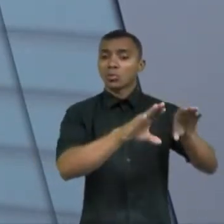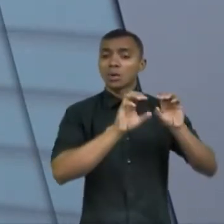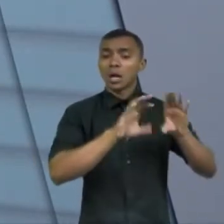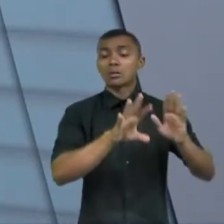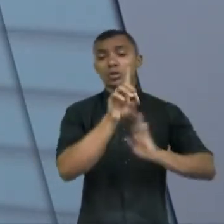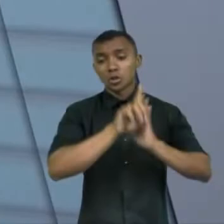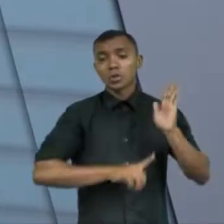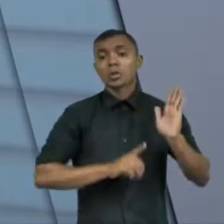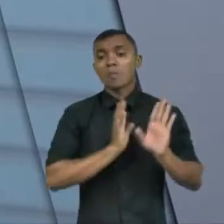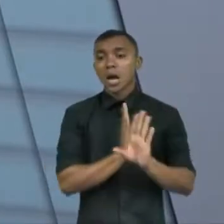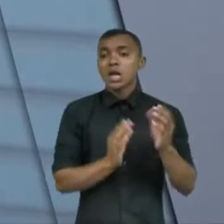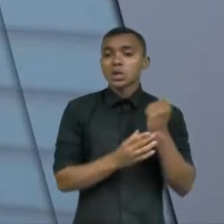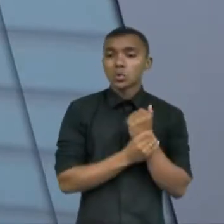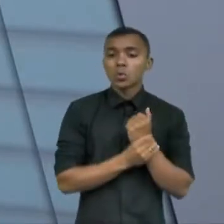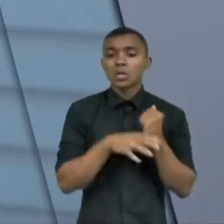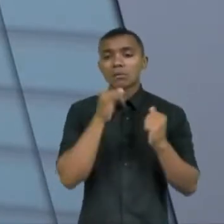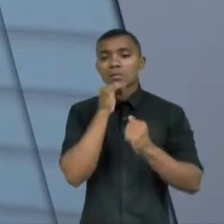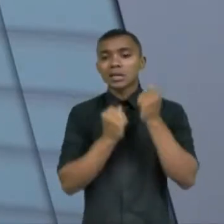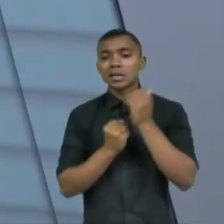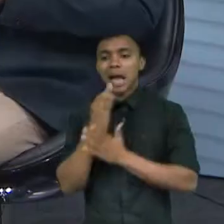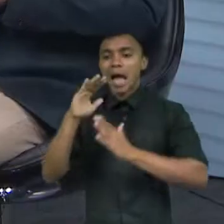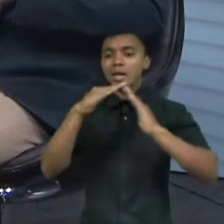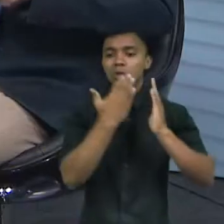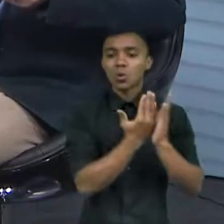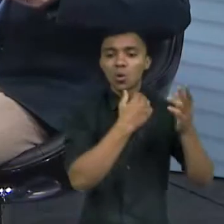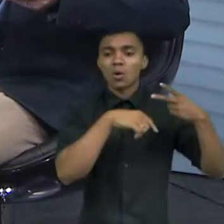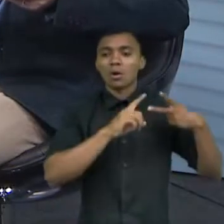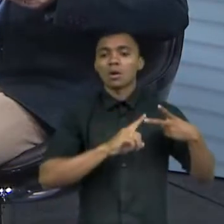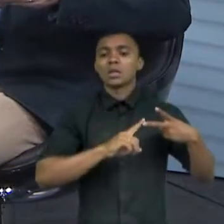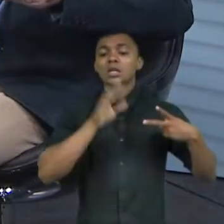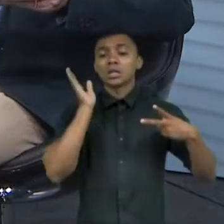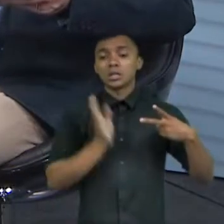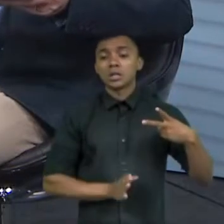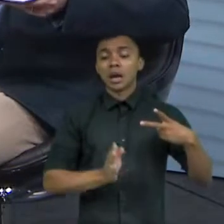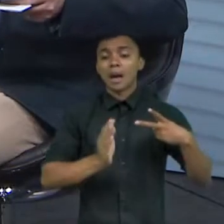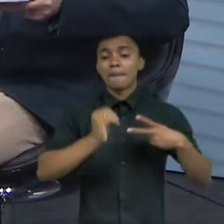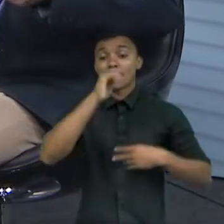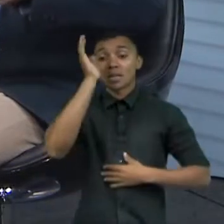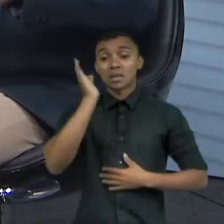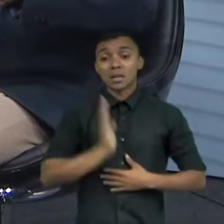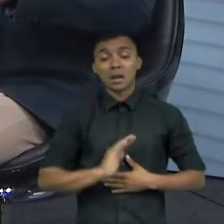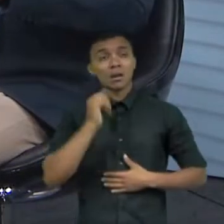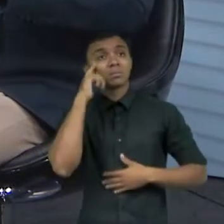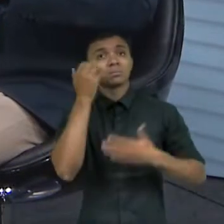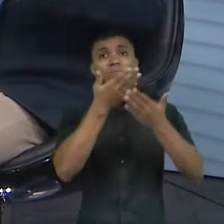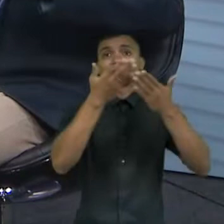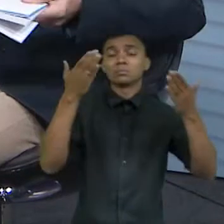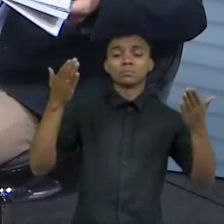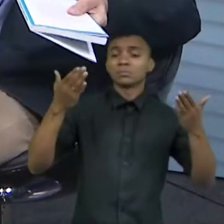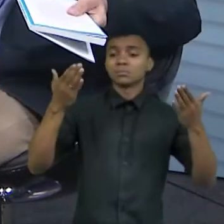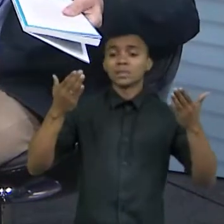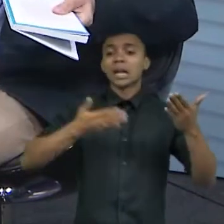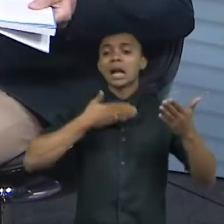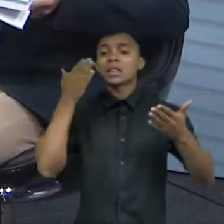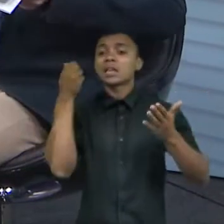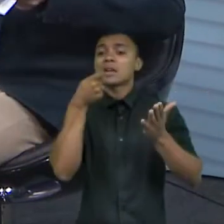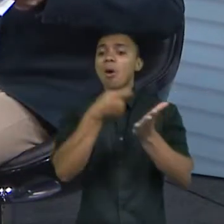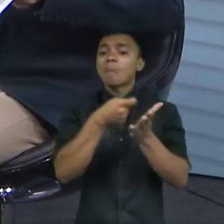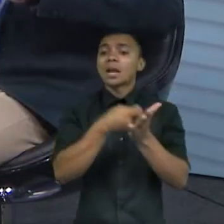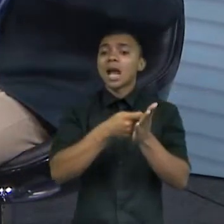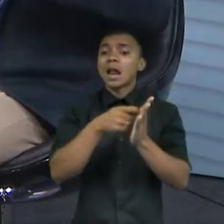garantir creche escola nós temos um Estado brasileiro que ele não oferece o que ele é obrigado a oferecer